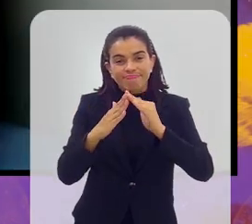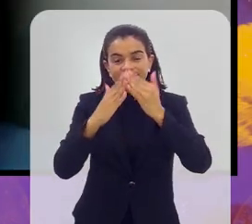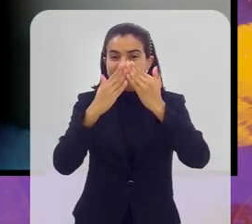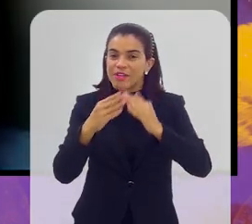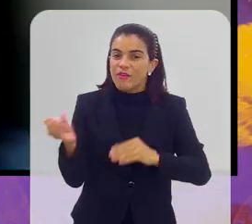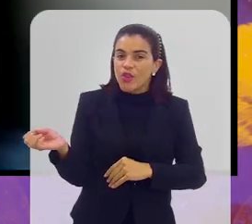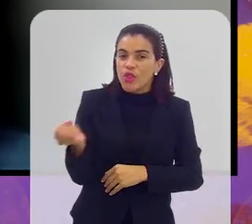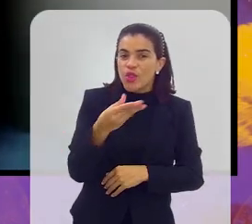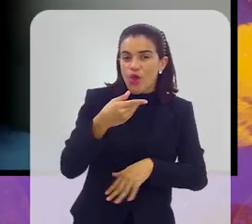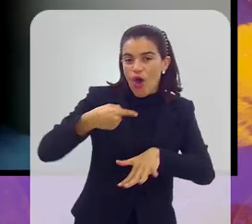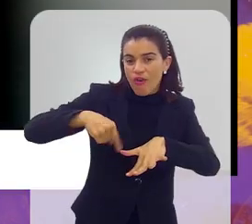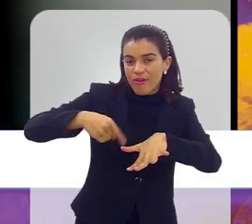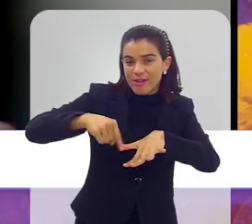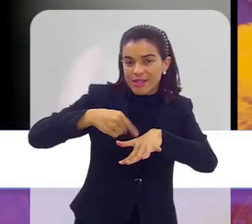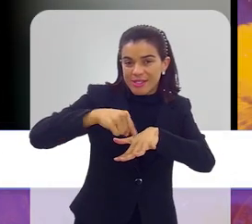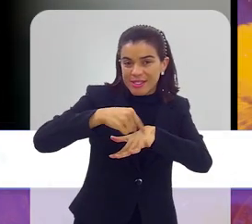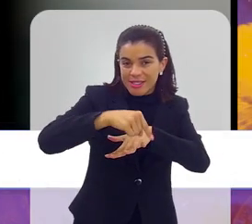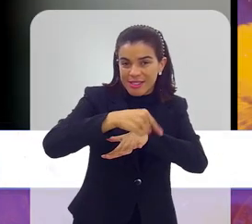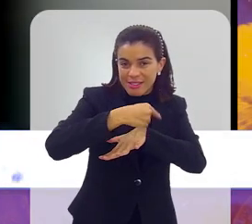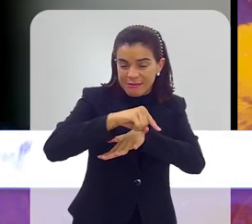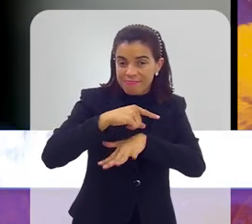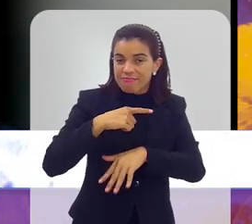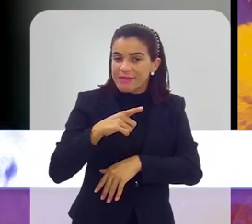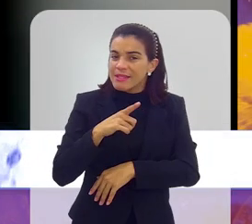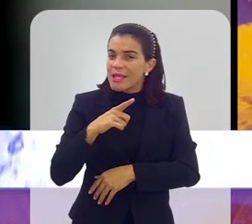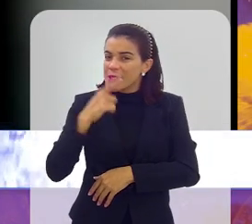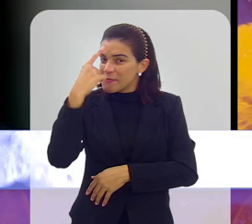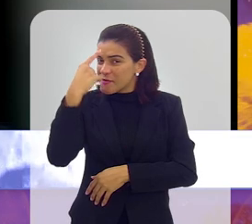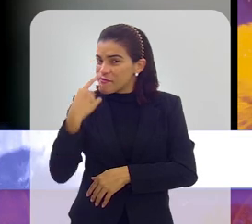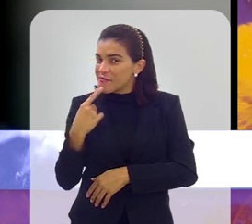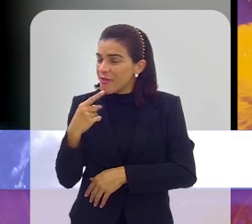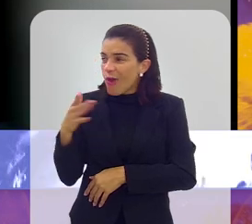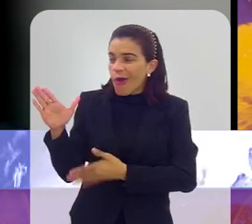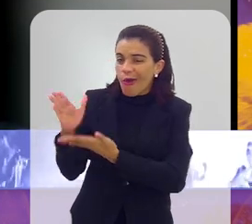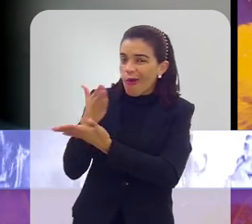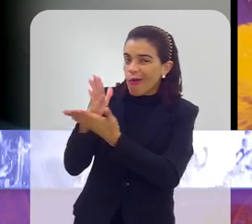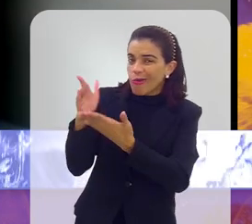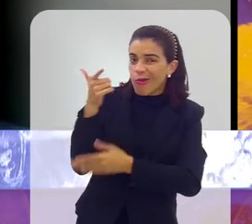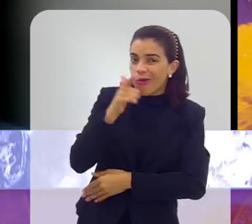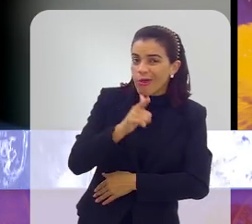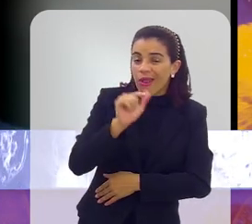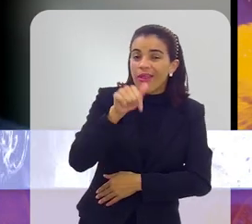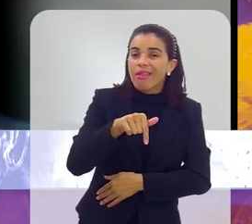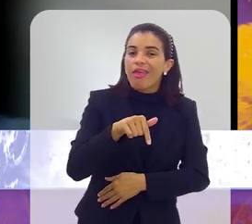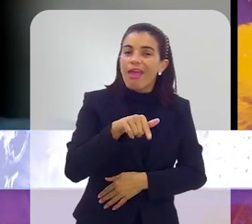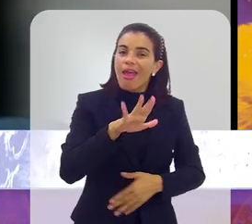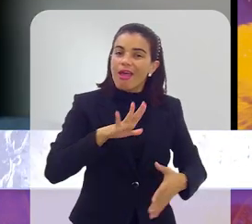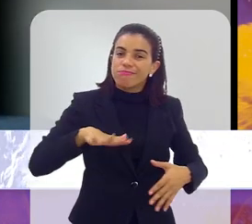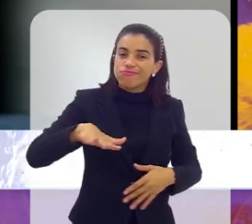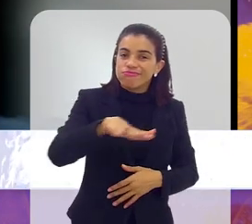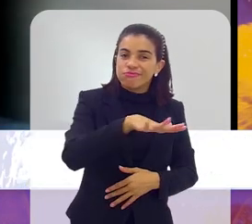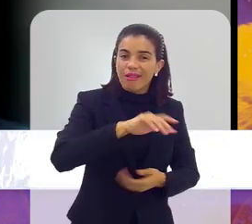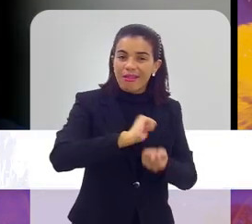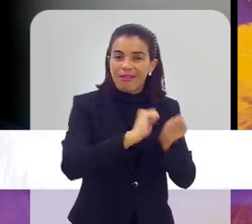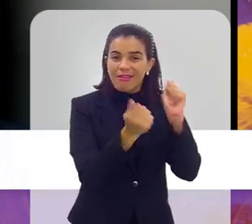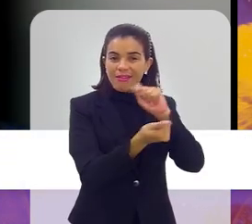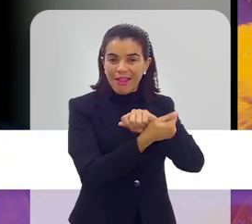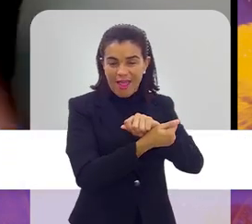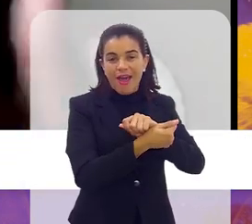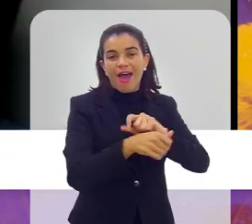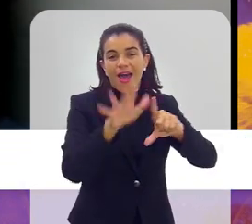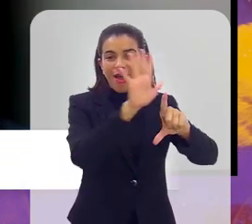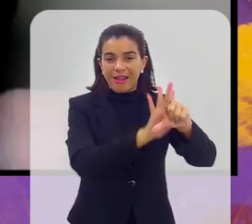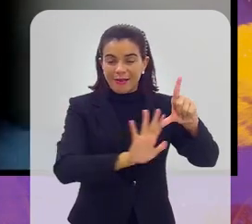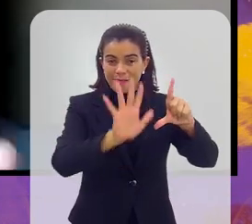acho que muitas competições que têm esse mesmo perfil ainda não chegaram, que é a modalidade digital. Mais especificamente, a gente começou em